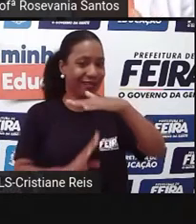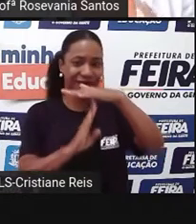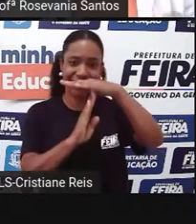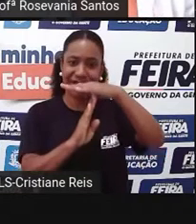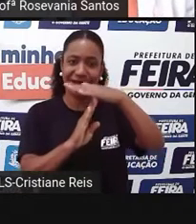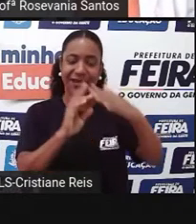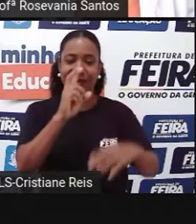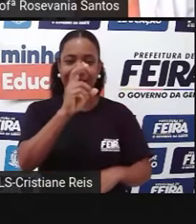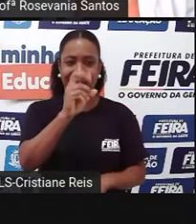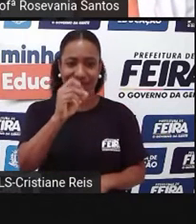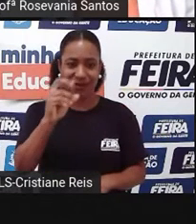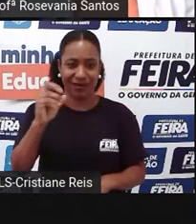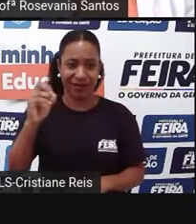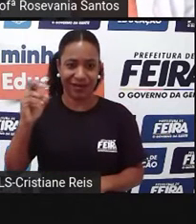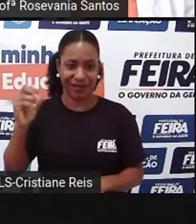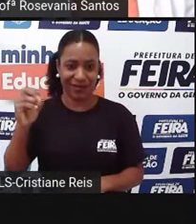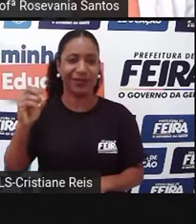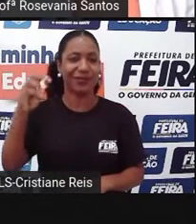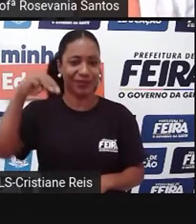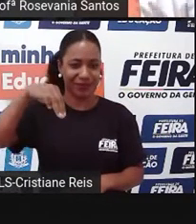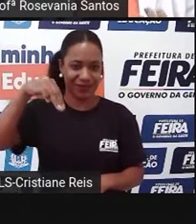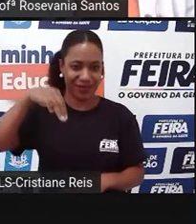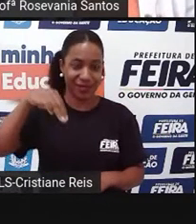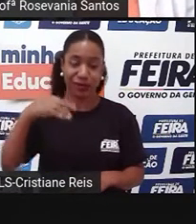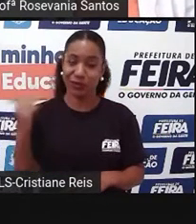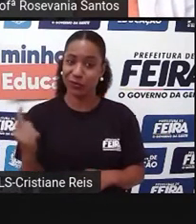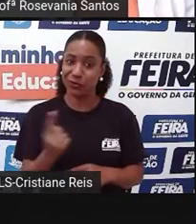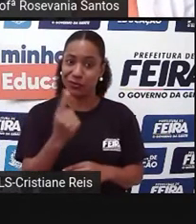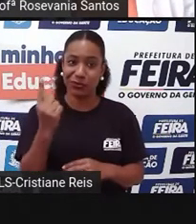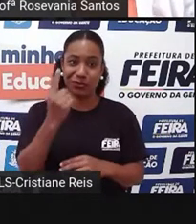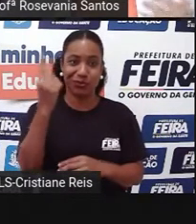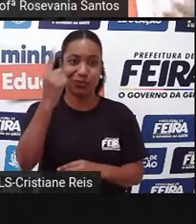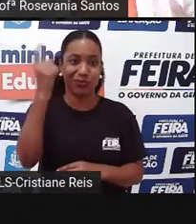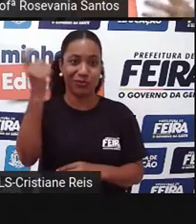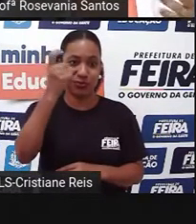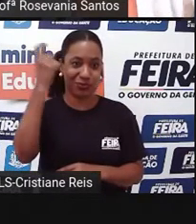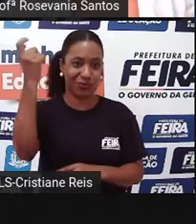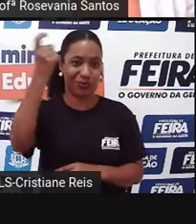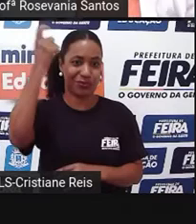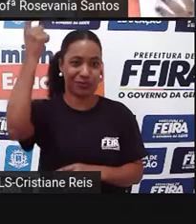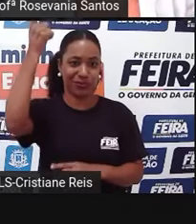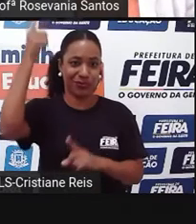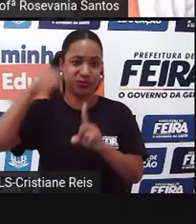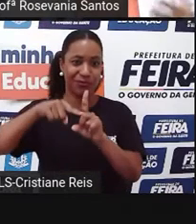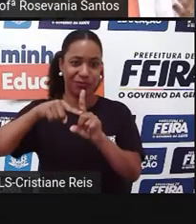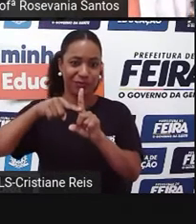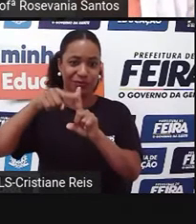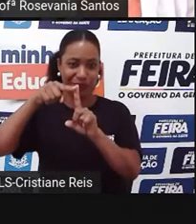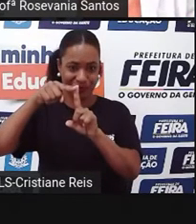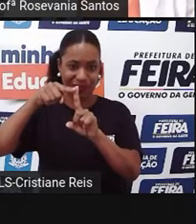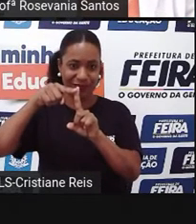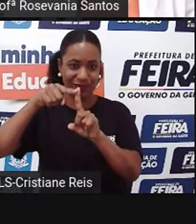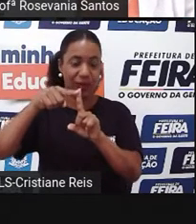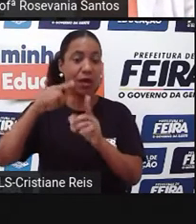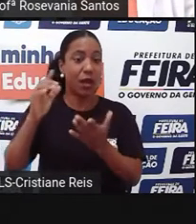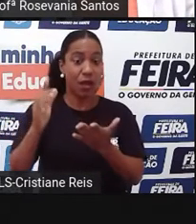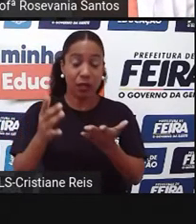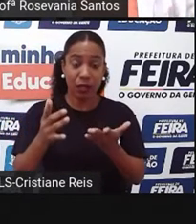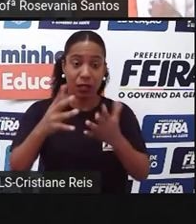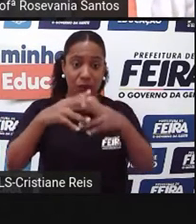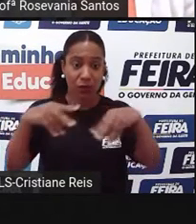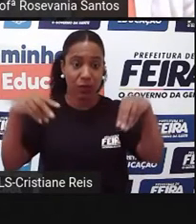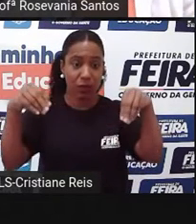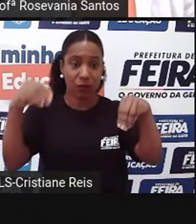altura. Então, o eu posso dizer disso? Que o território brasileiro, a maioria dos terrenos são baixos,